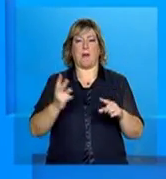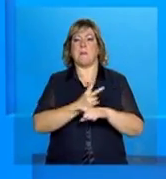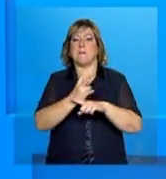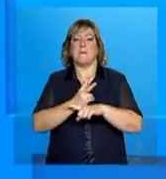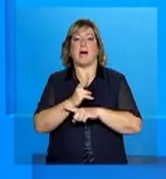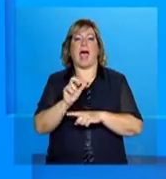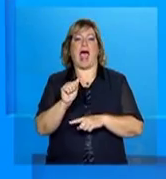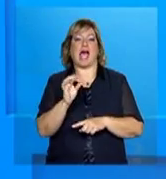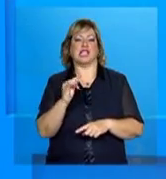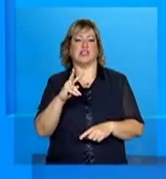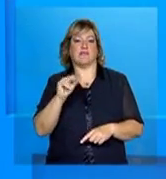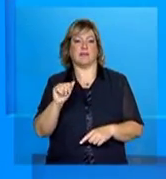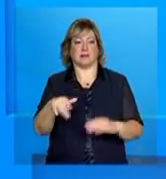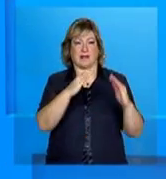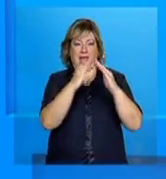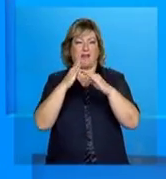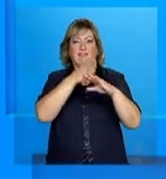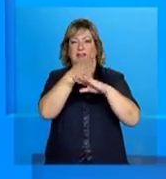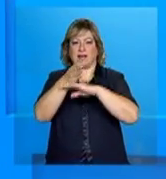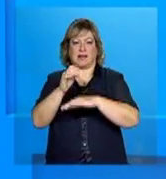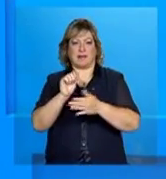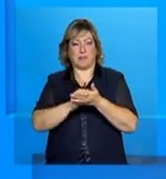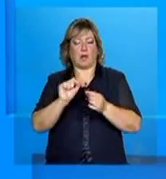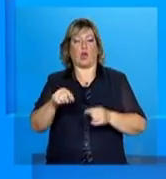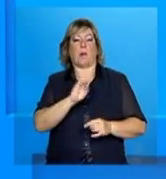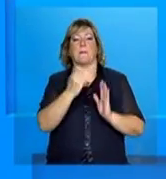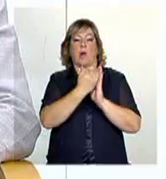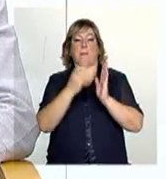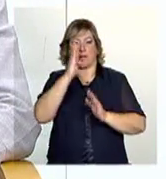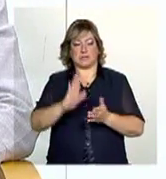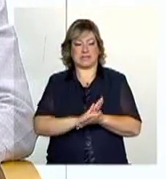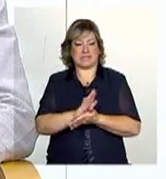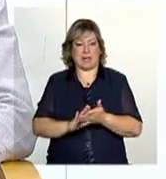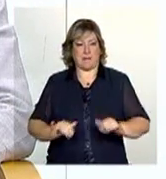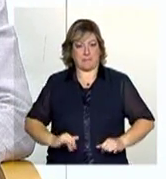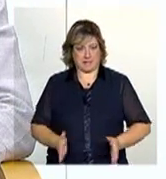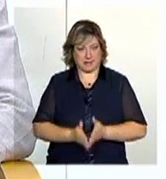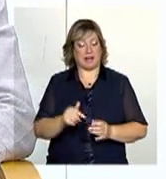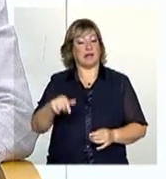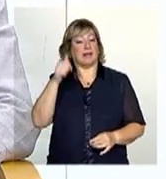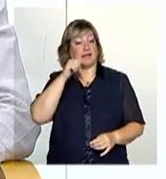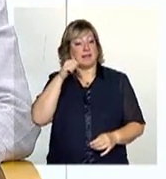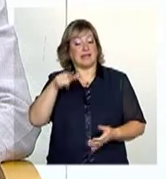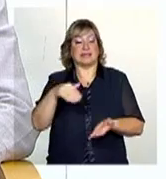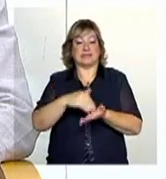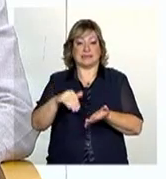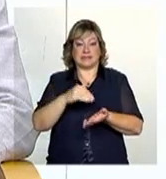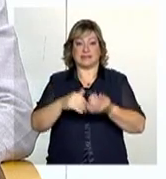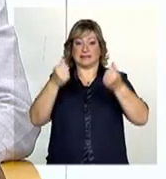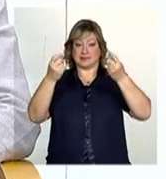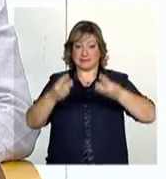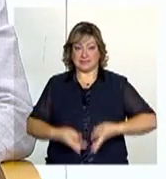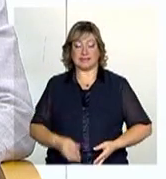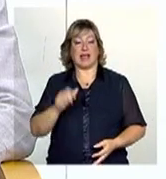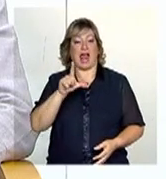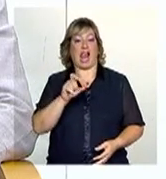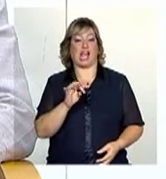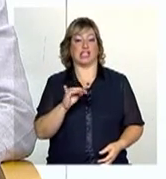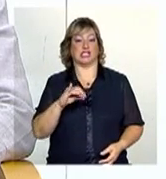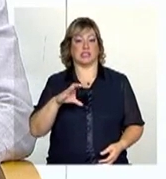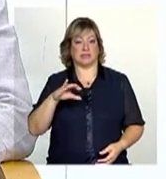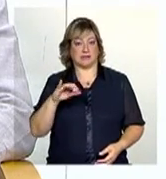Brasil Sem Miséria, a nossa convidada é a Secretária Nacional de Renda de Cidadania de Junta, Letícia